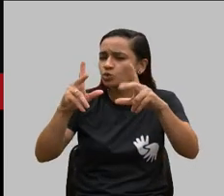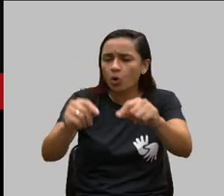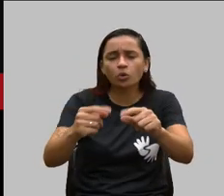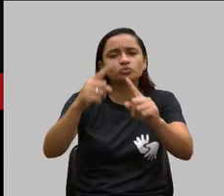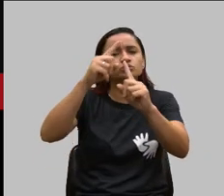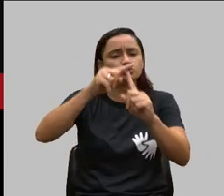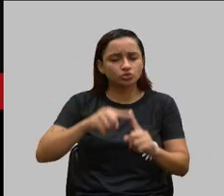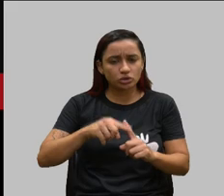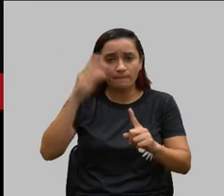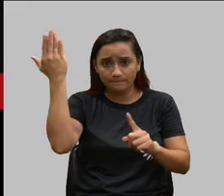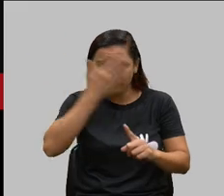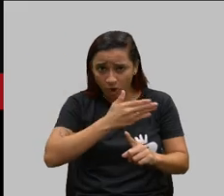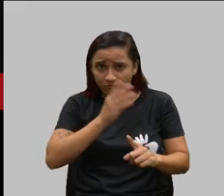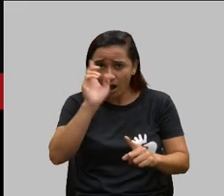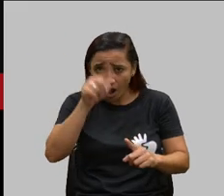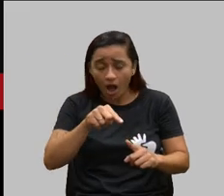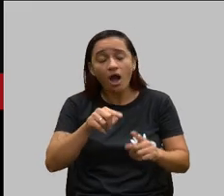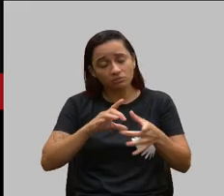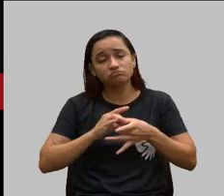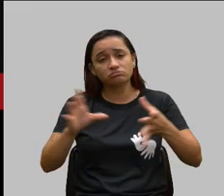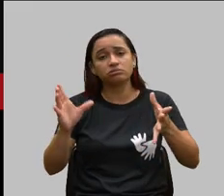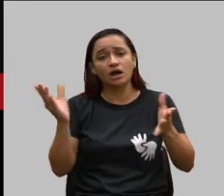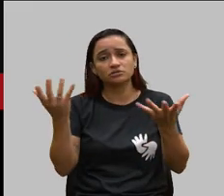comprovados pode passar por favor